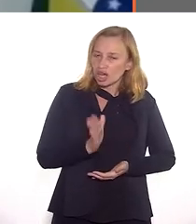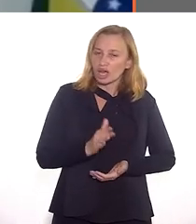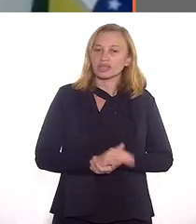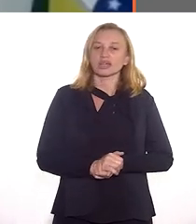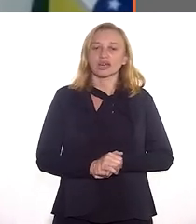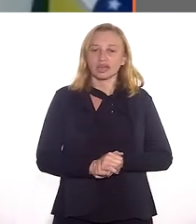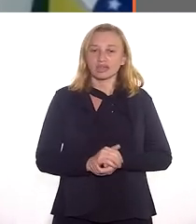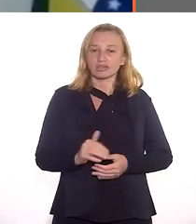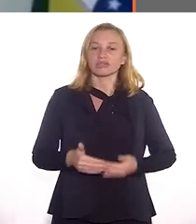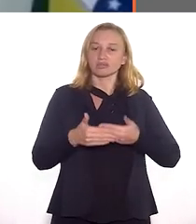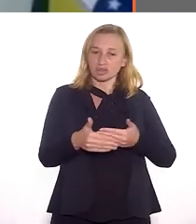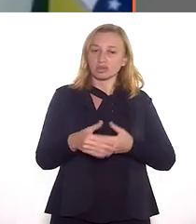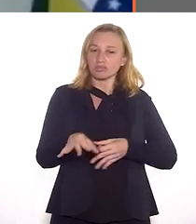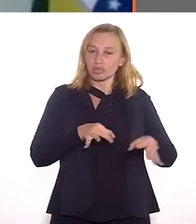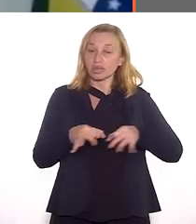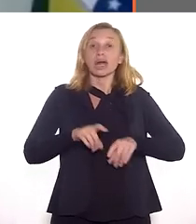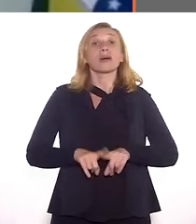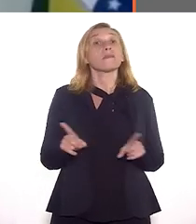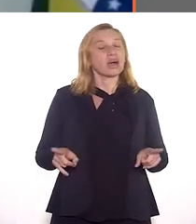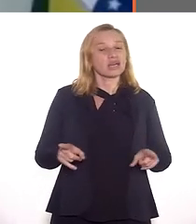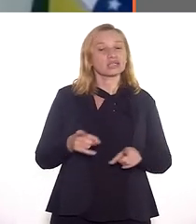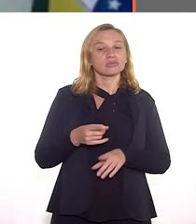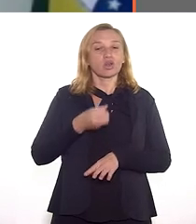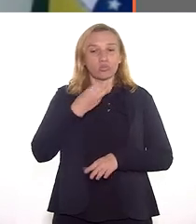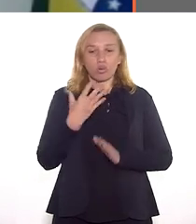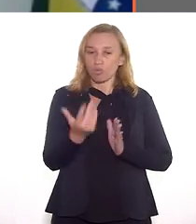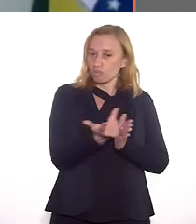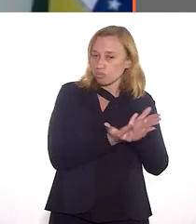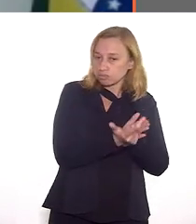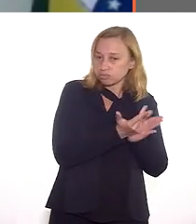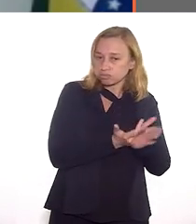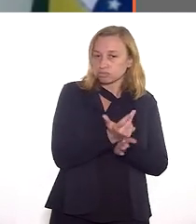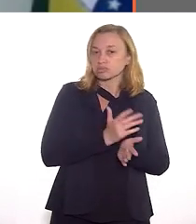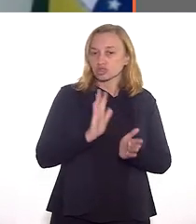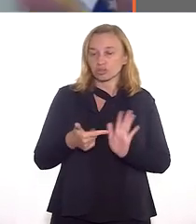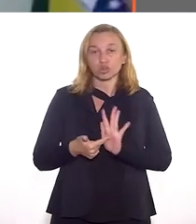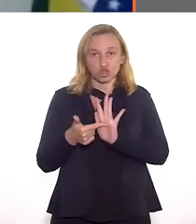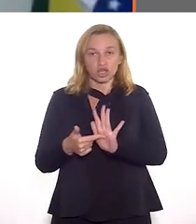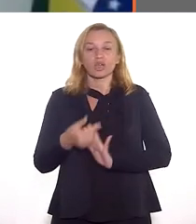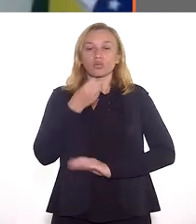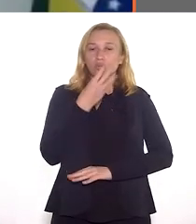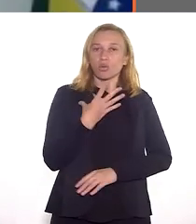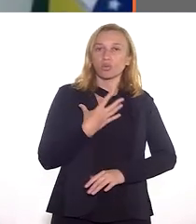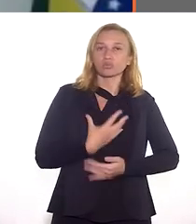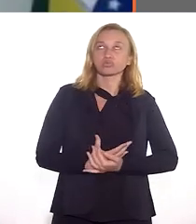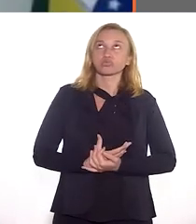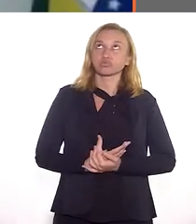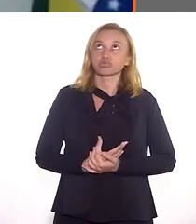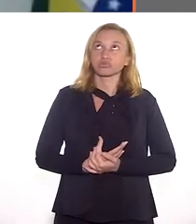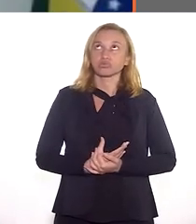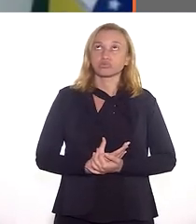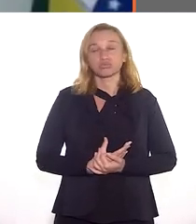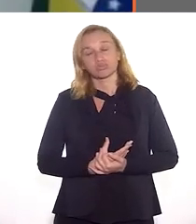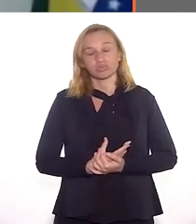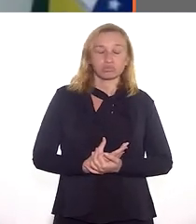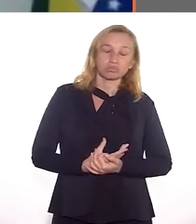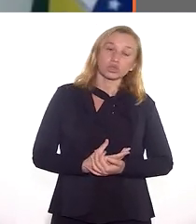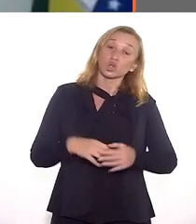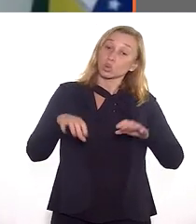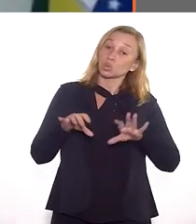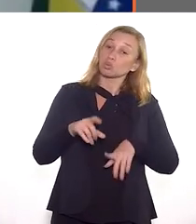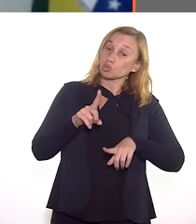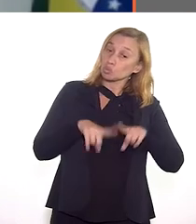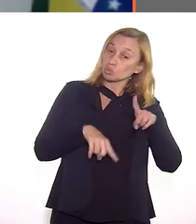recenseamento já está, digamos assim, adiantada, preparada, mas ter um bom mapa dos equipamentos disponíveis já é um